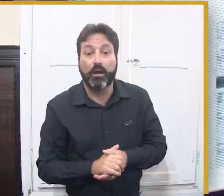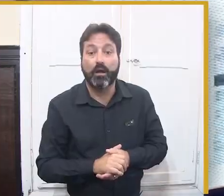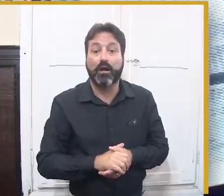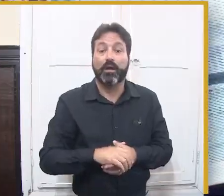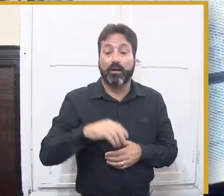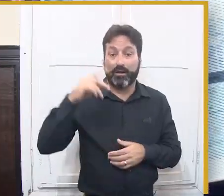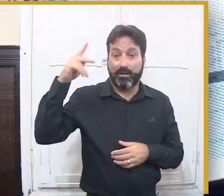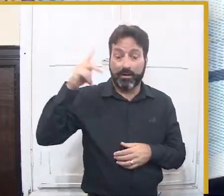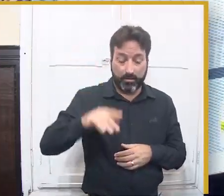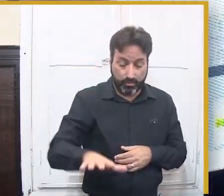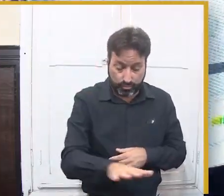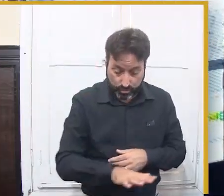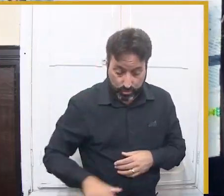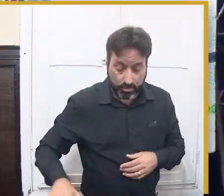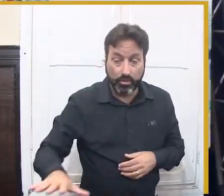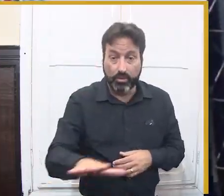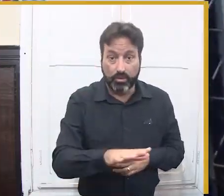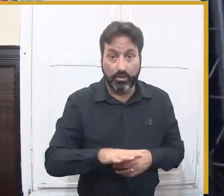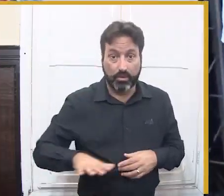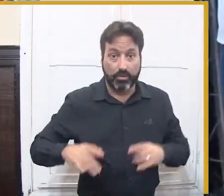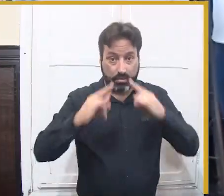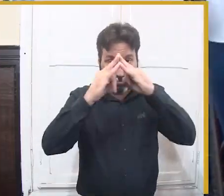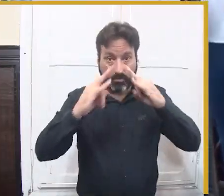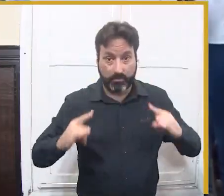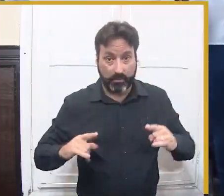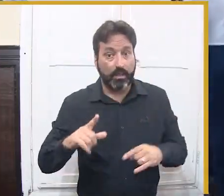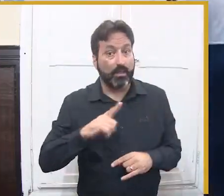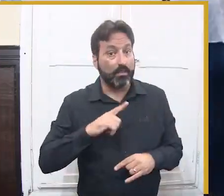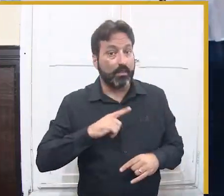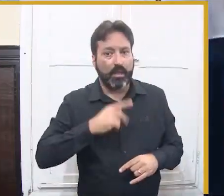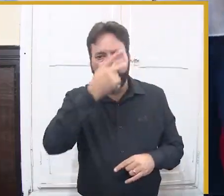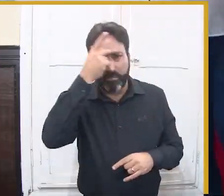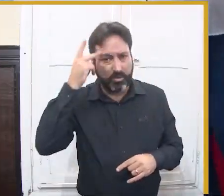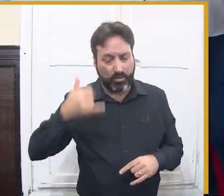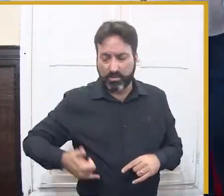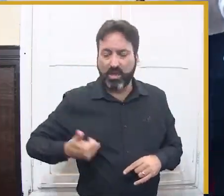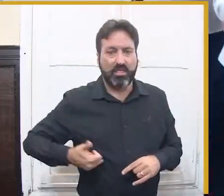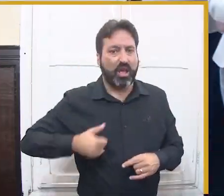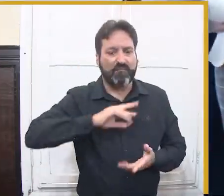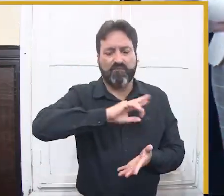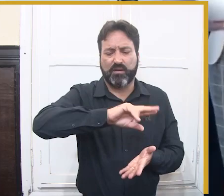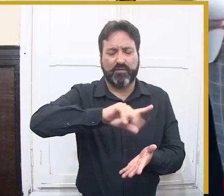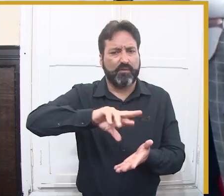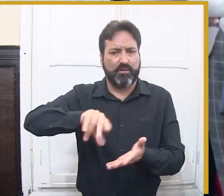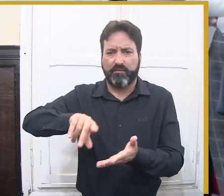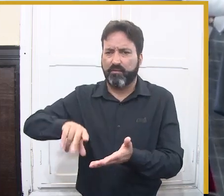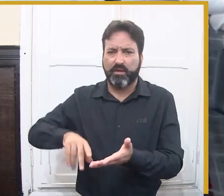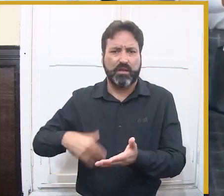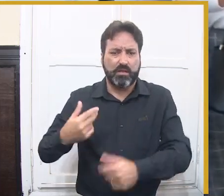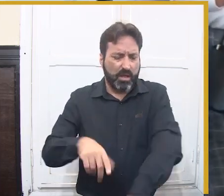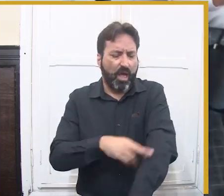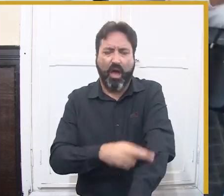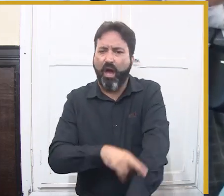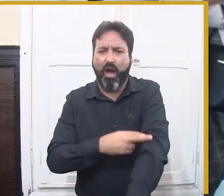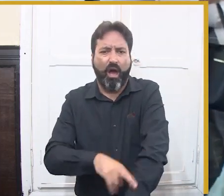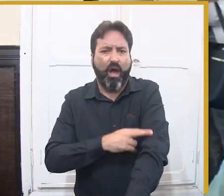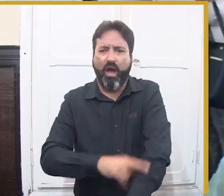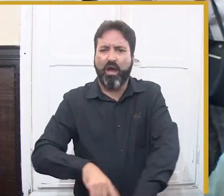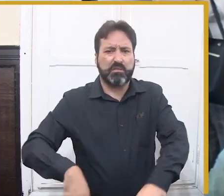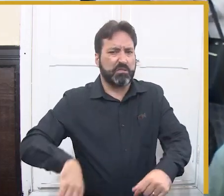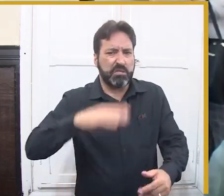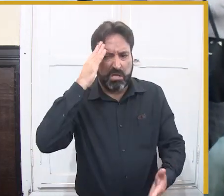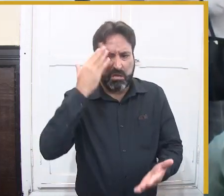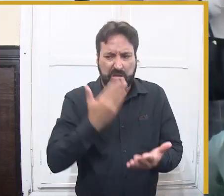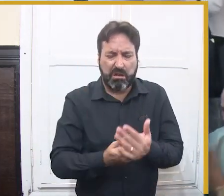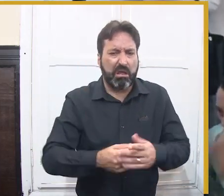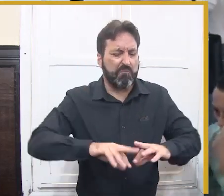para os brincantes, para quem vai curtir o maior São João do mundo, que é uma característica que o maior São João do mundo tem, é ser democrático.